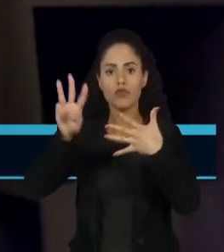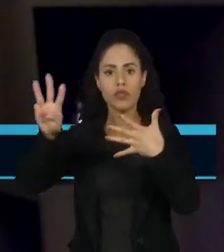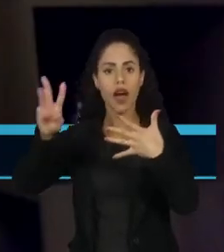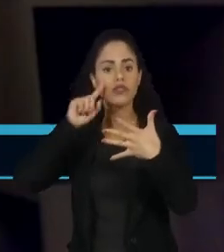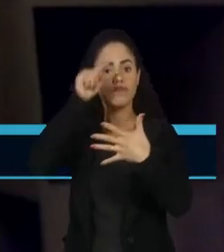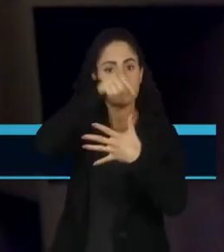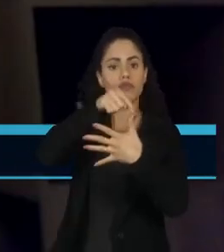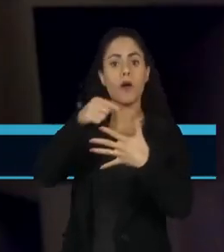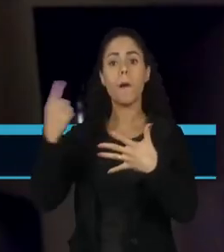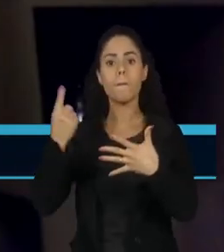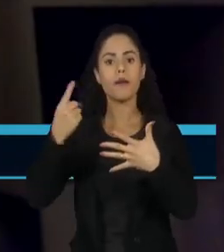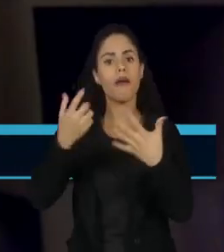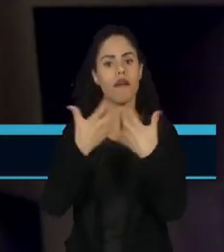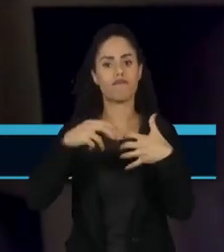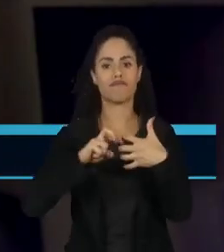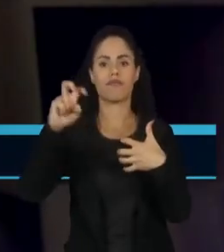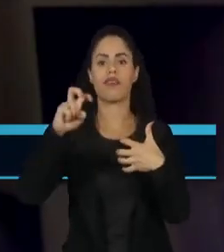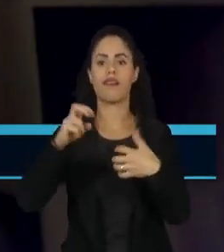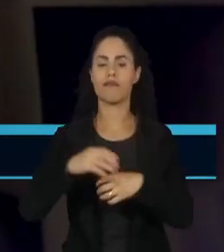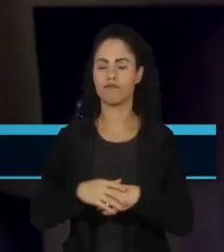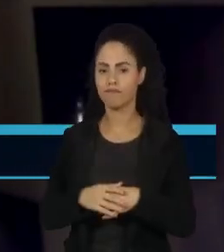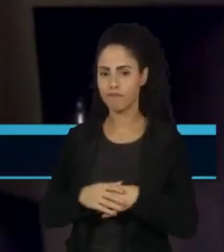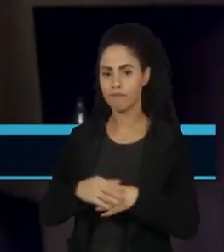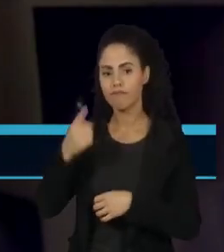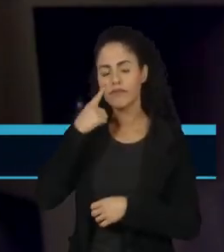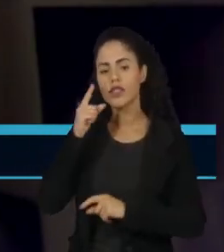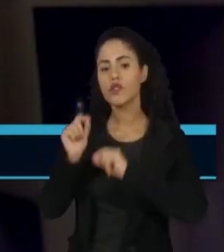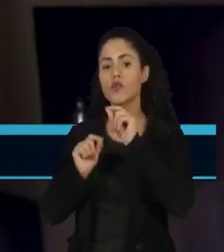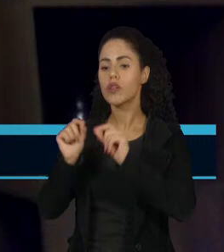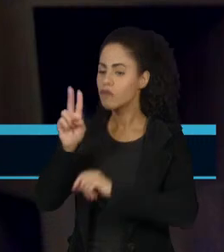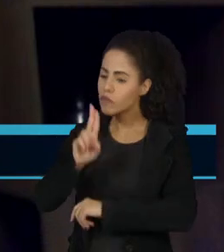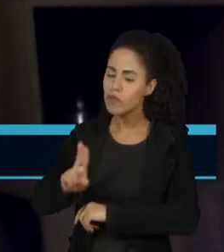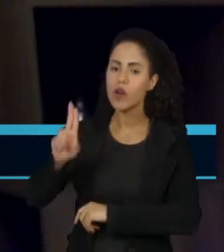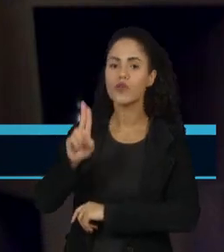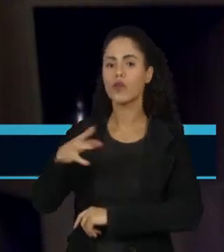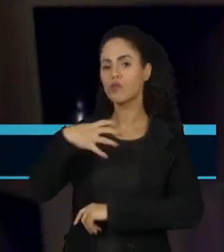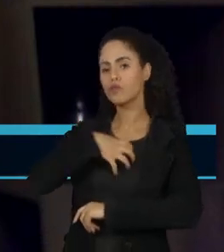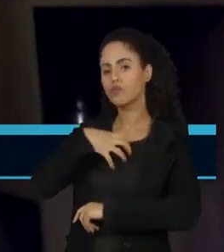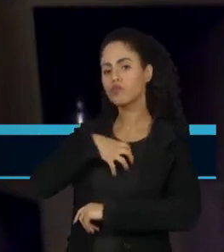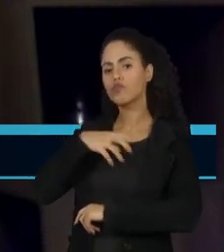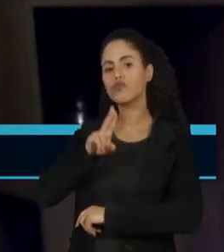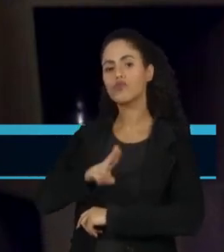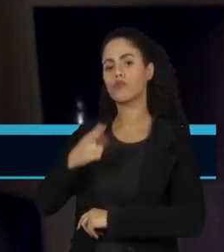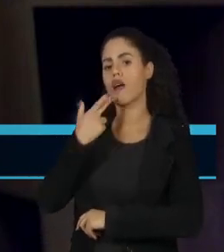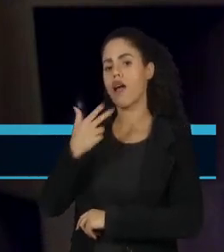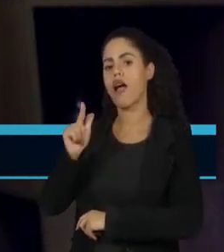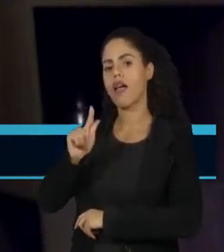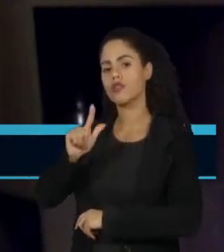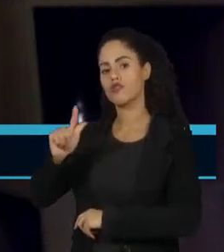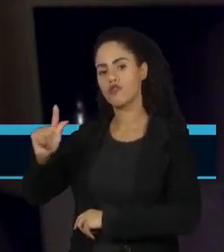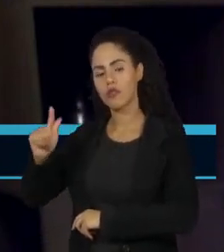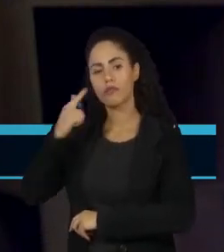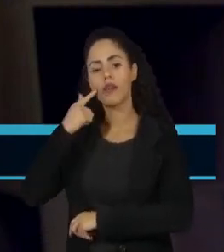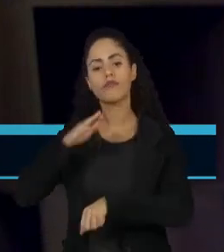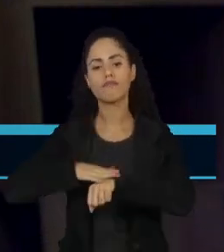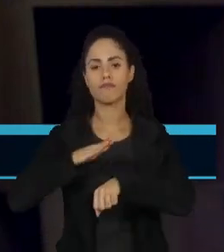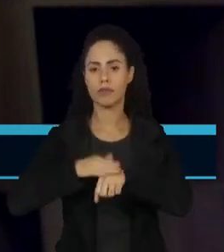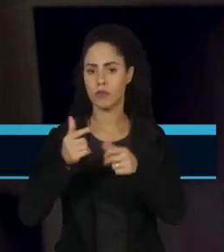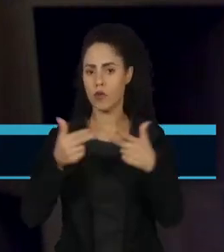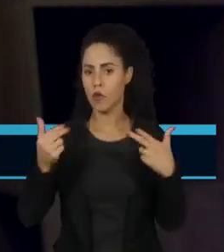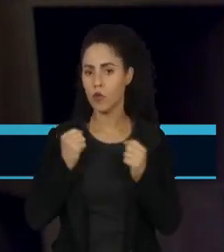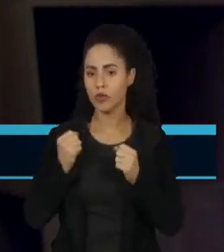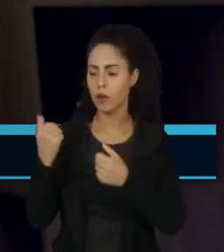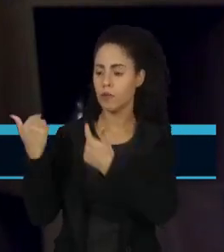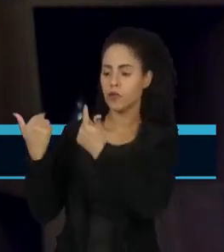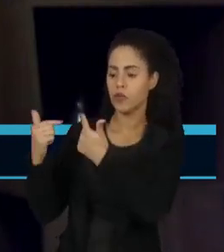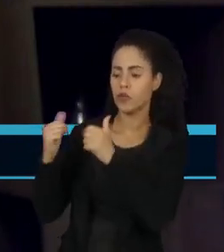Toda a sociedade vai usar algum modelo de linguagem para alguma tarefa. seja no